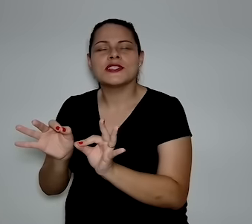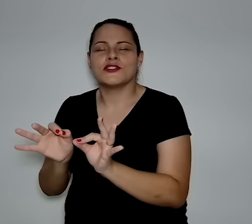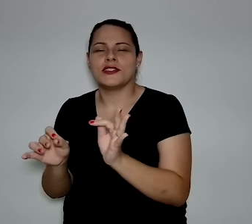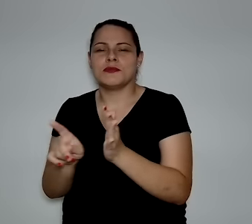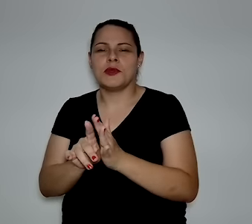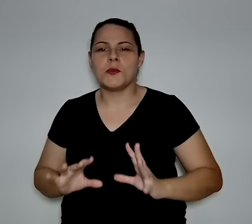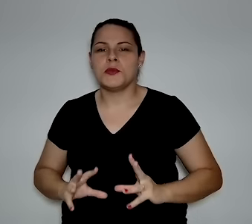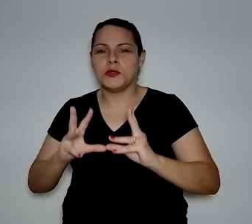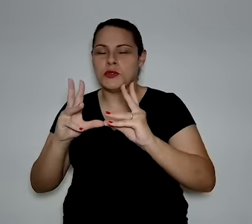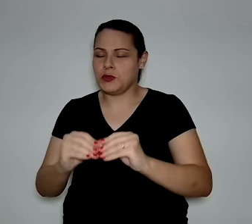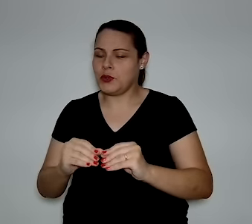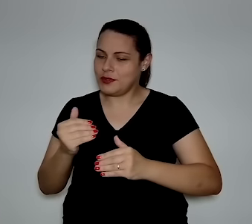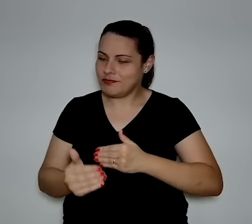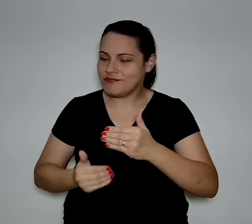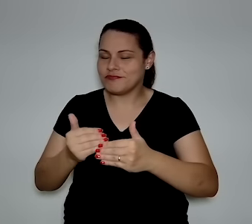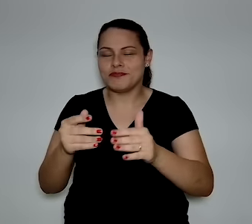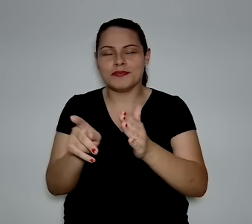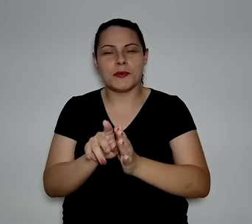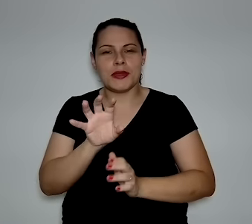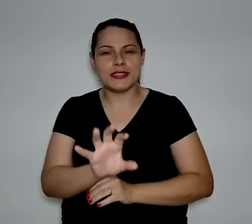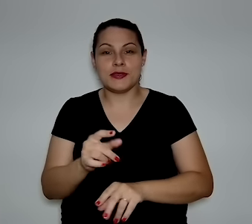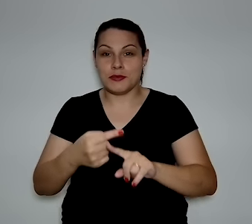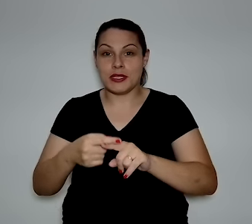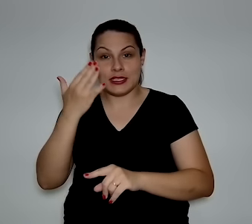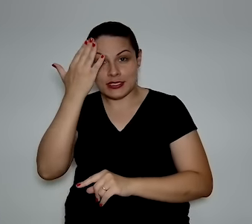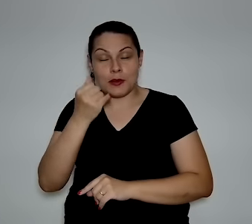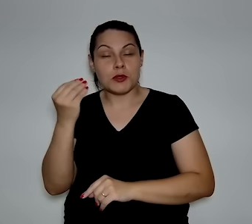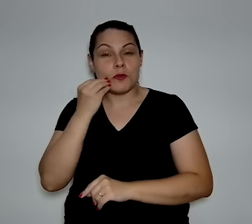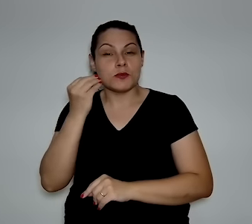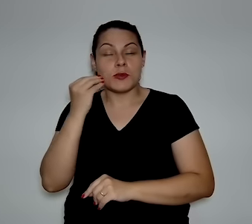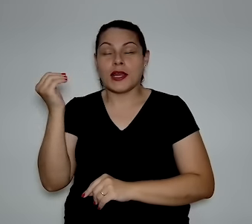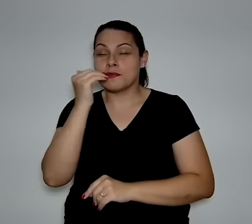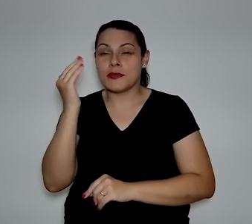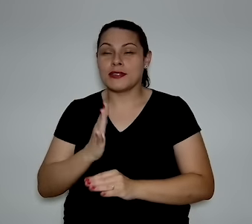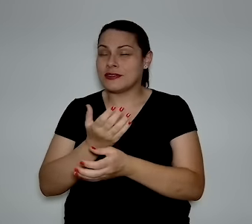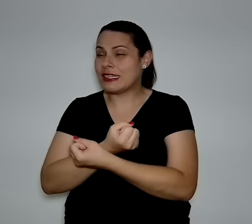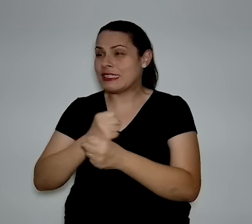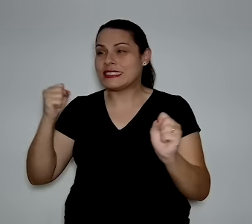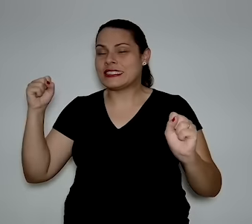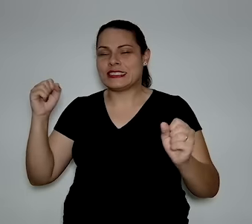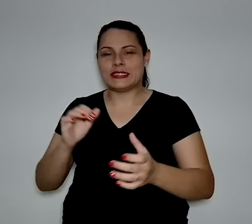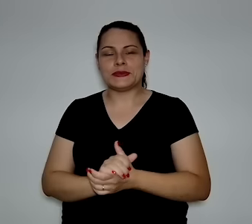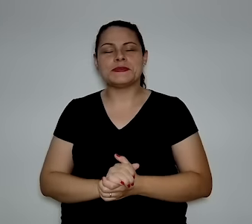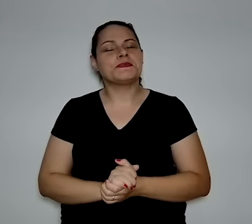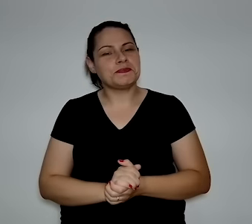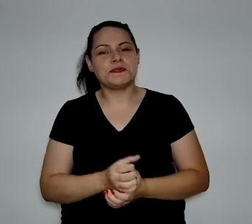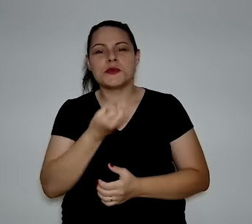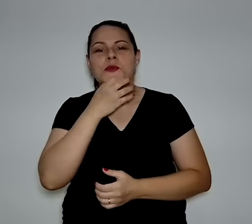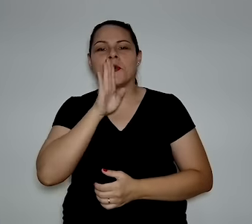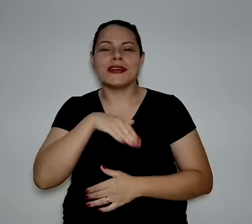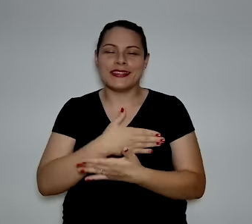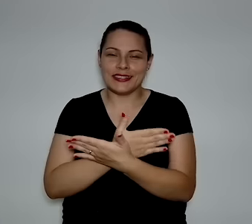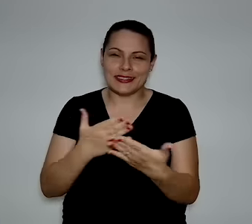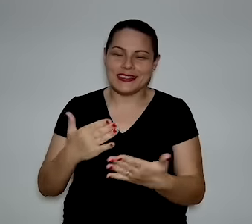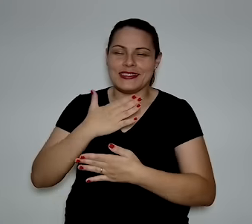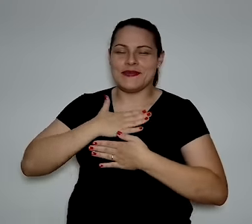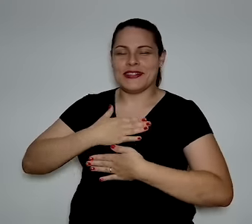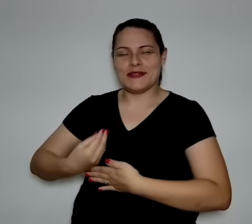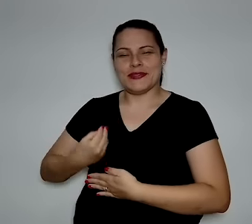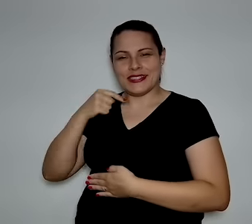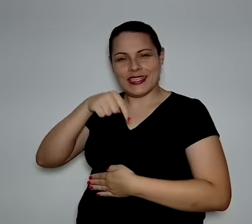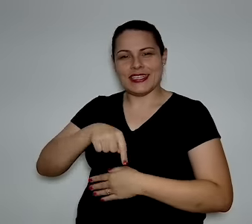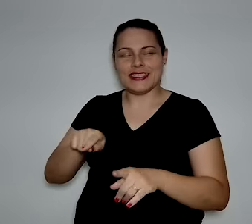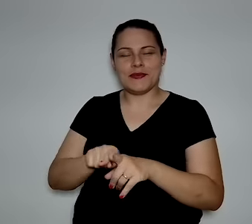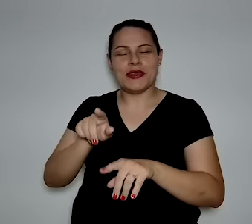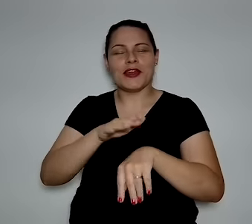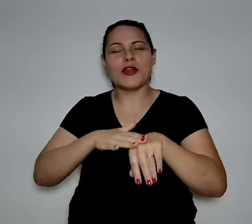esse salto, que eu acho que realmente é uma oportunidade gigantesca. Excelente. Boa tarde a todos. É um prazer estar